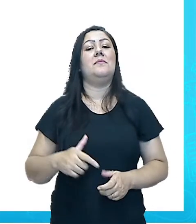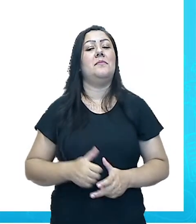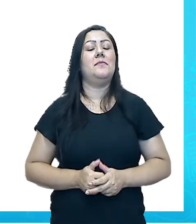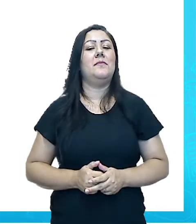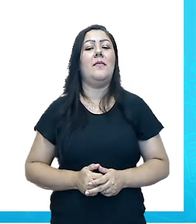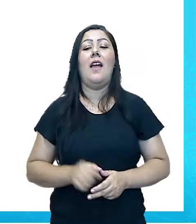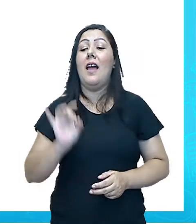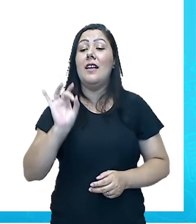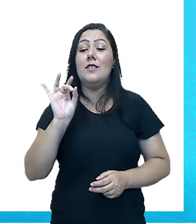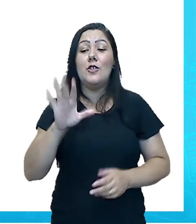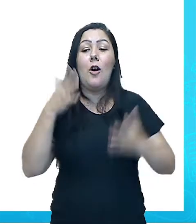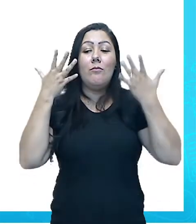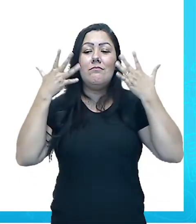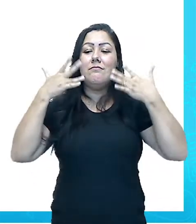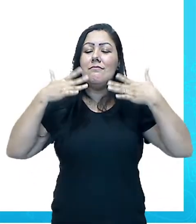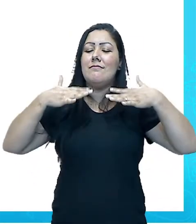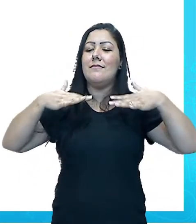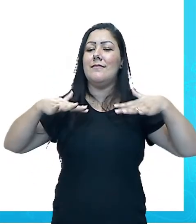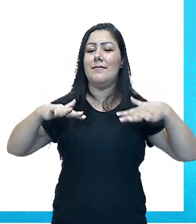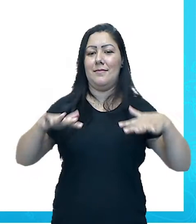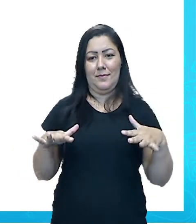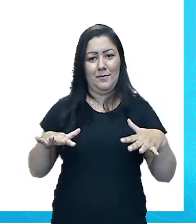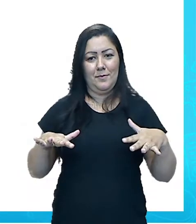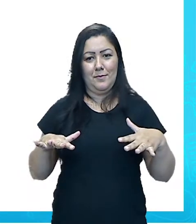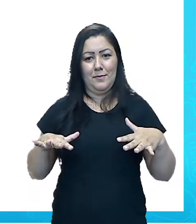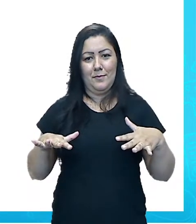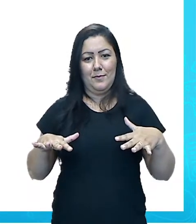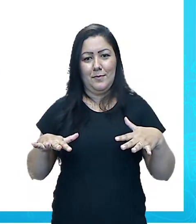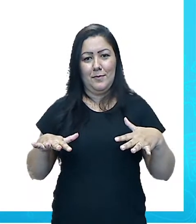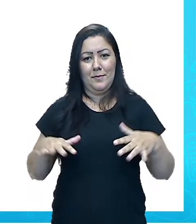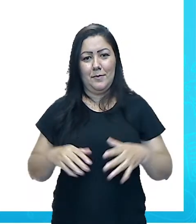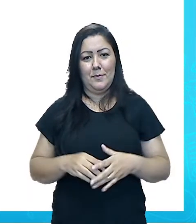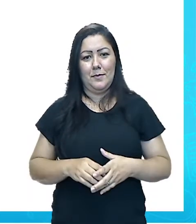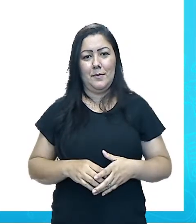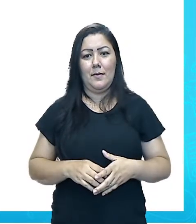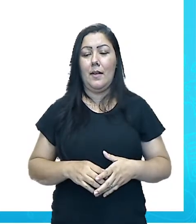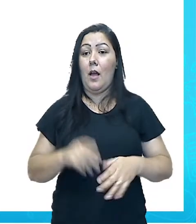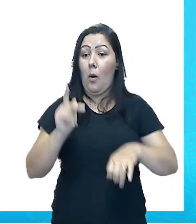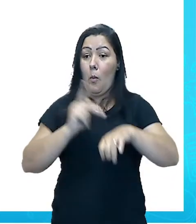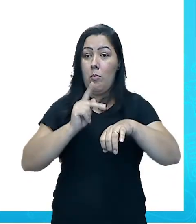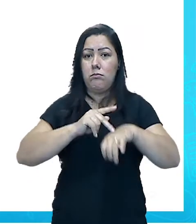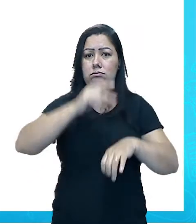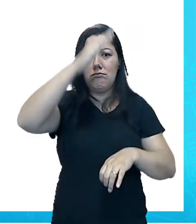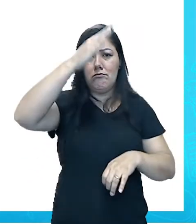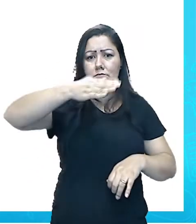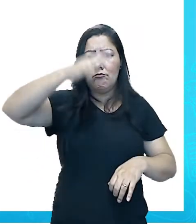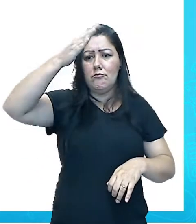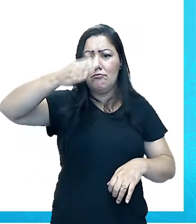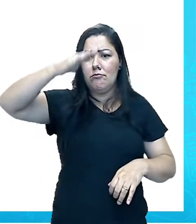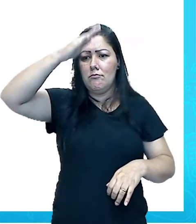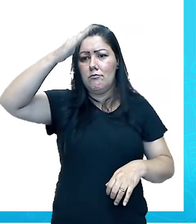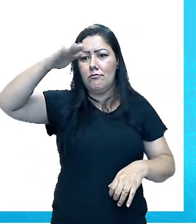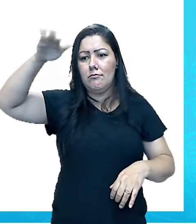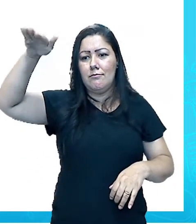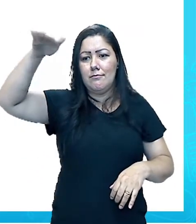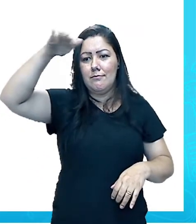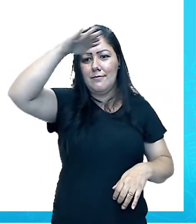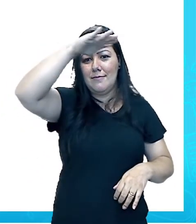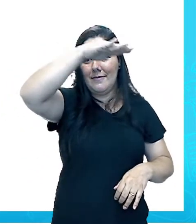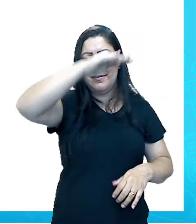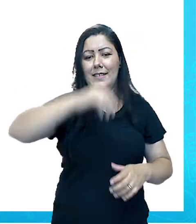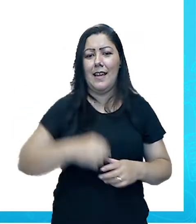Aqui nós temos todo um maciço, são rochas, uma das coisas que me chamou muito a atenção, que as